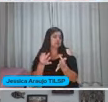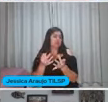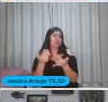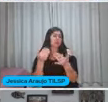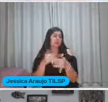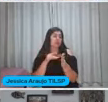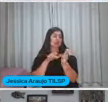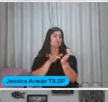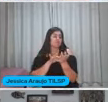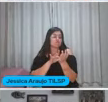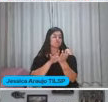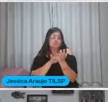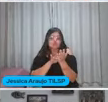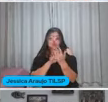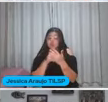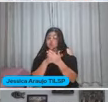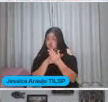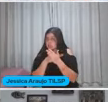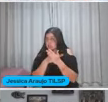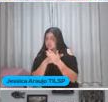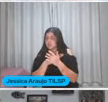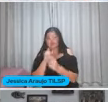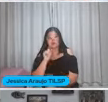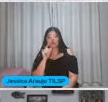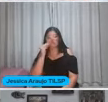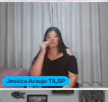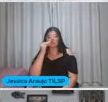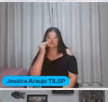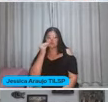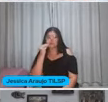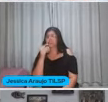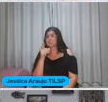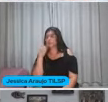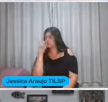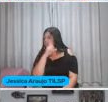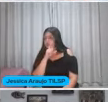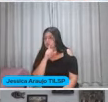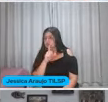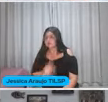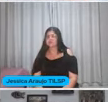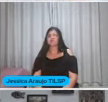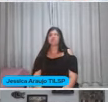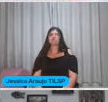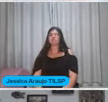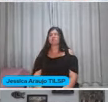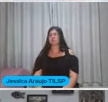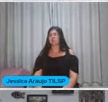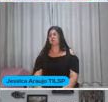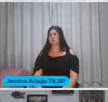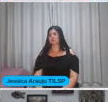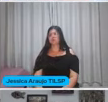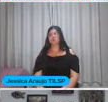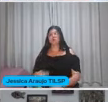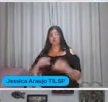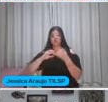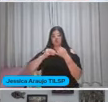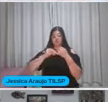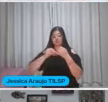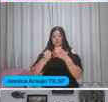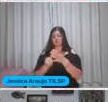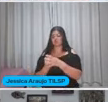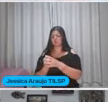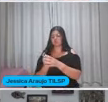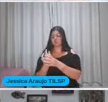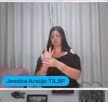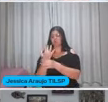segredo Não é fazer experimentos Sofisticados O feijãozinho Germinando no